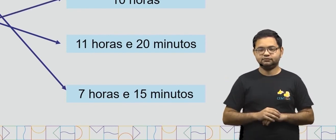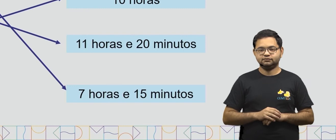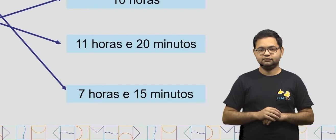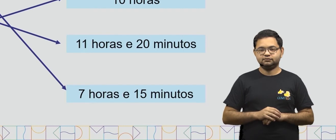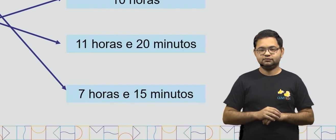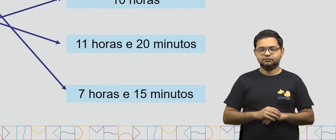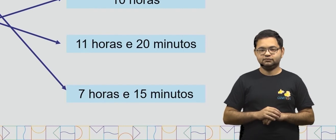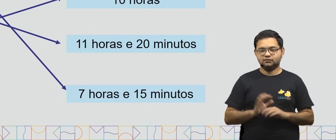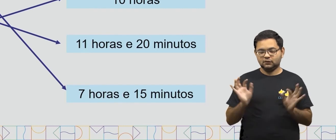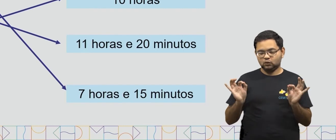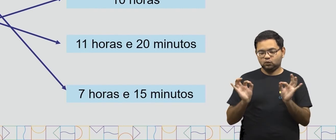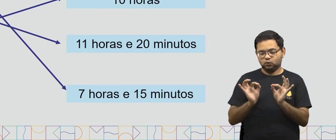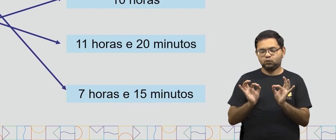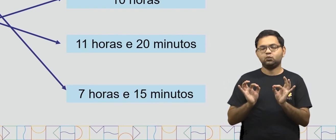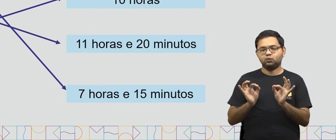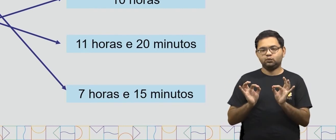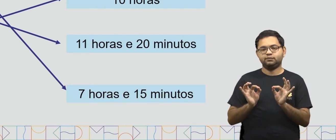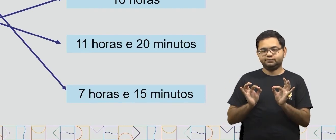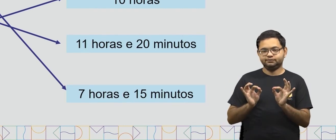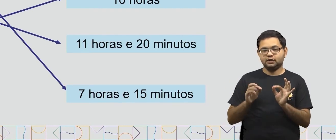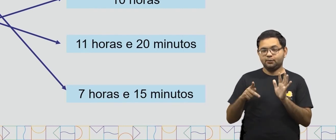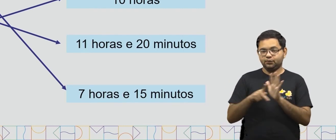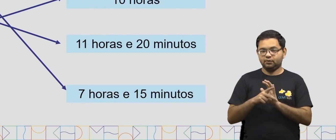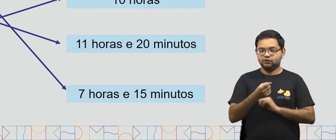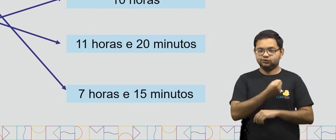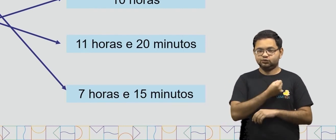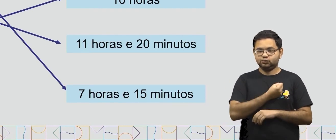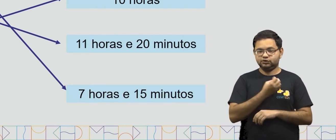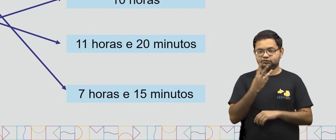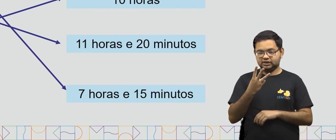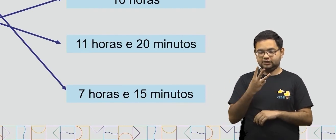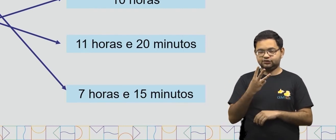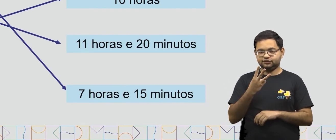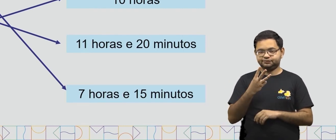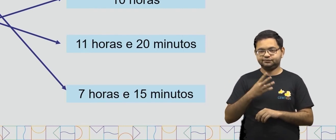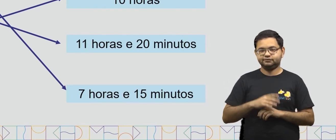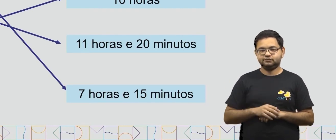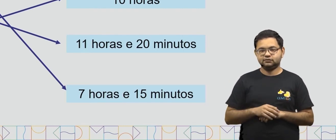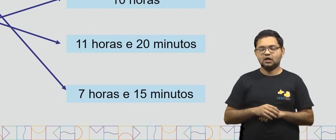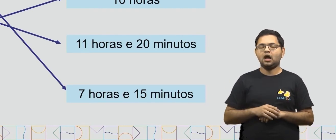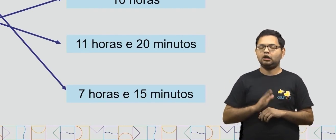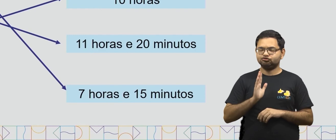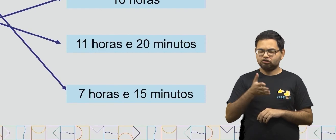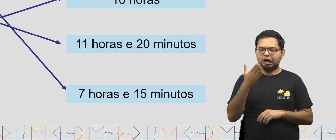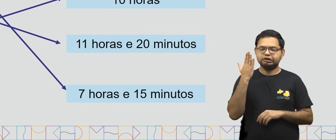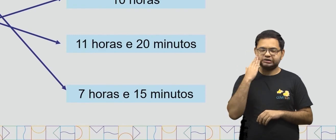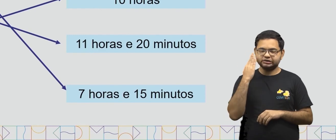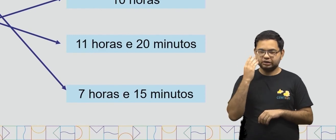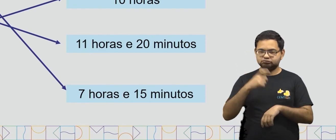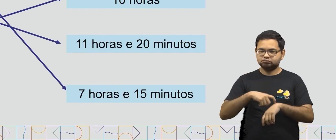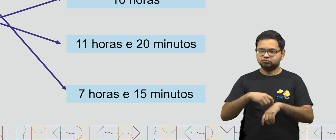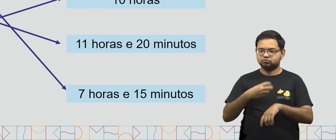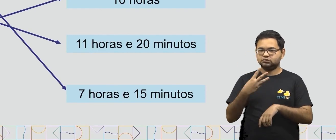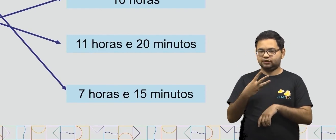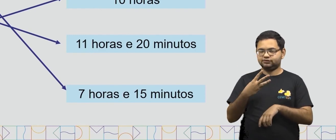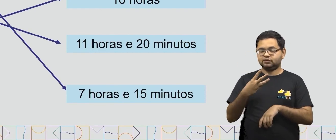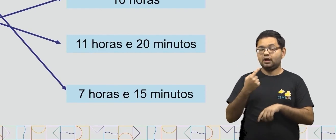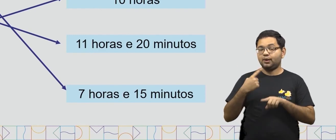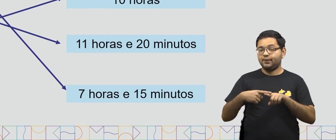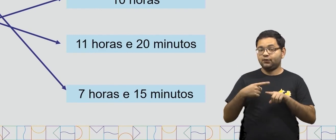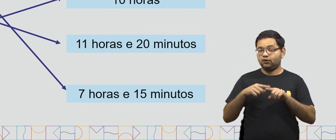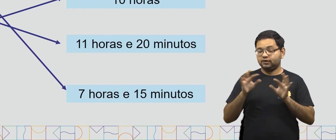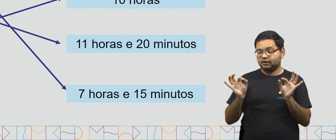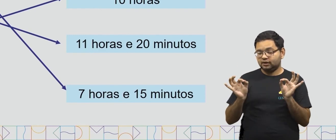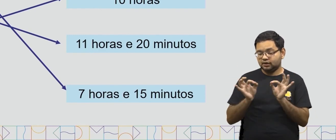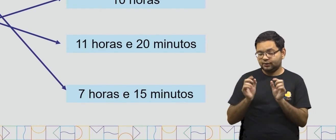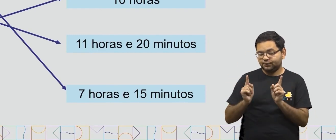ponteiro pequeno nele está no número 3. Logo, eu já sei que são 3 horas, porque o ponteiro pequeno